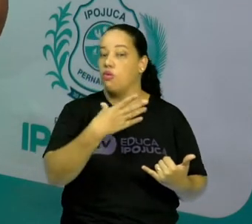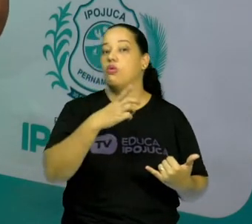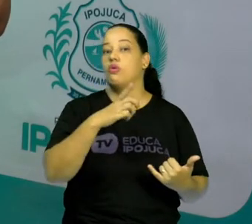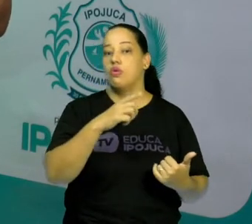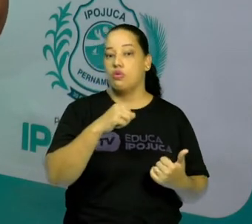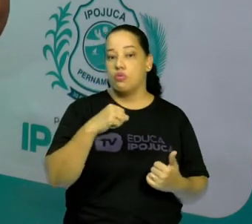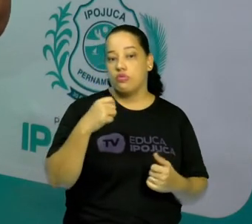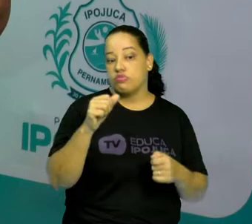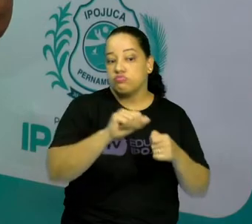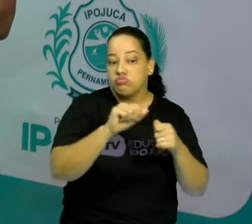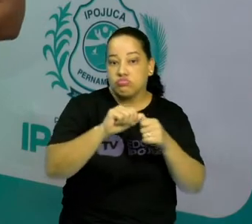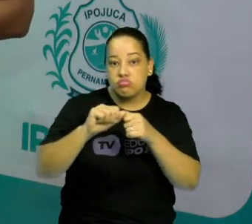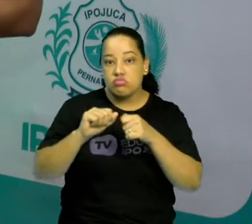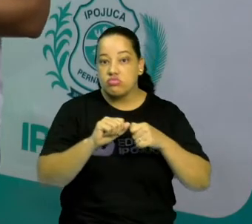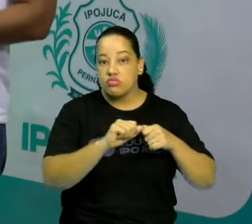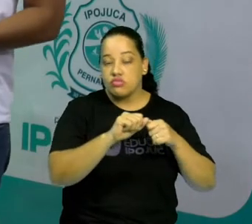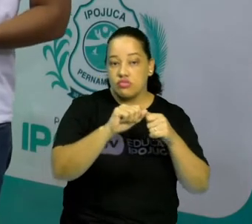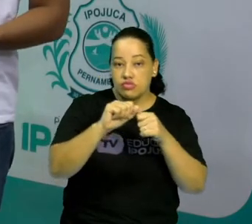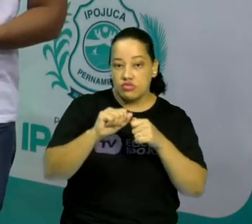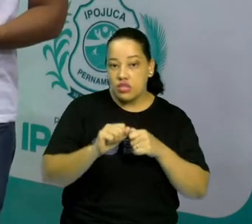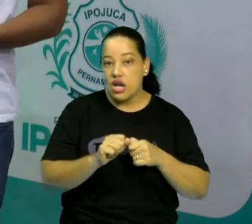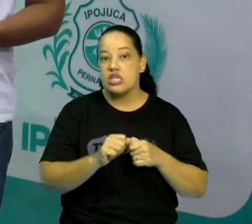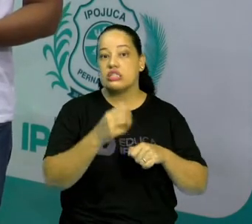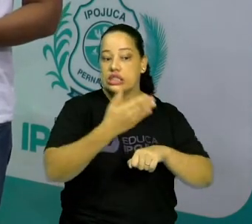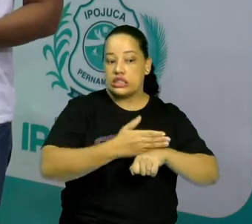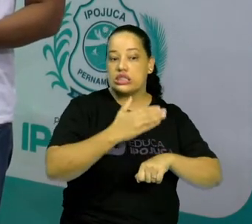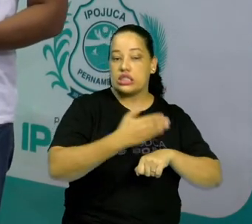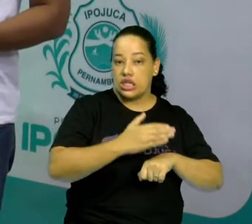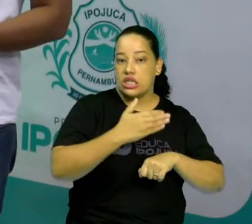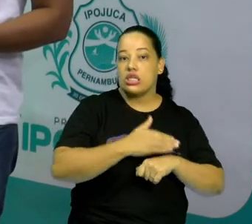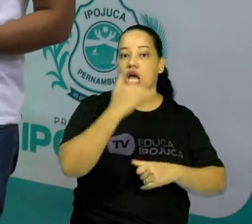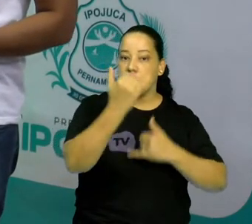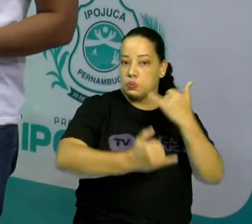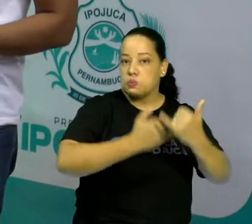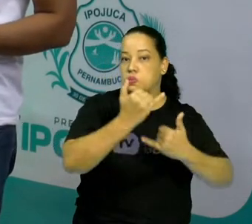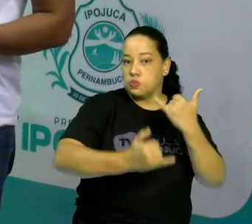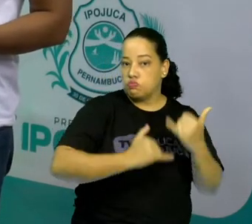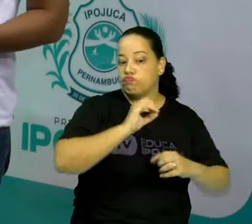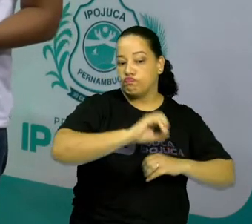voltadas para a prática do jogo especificamente.